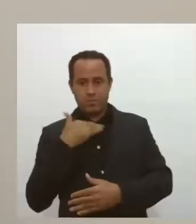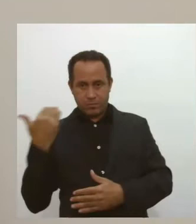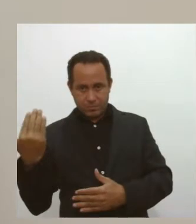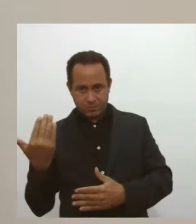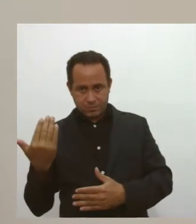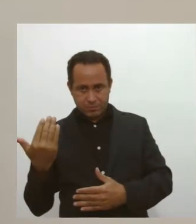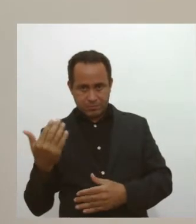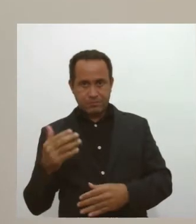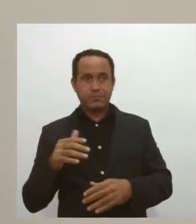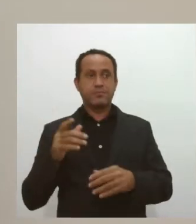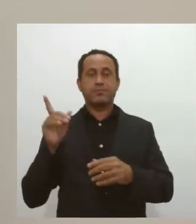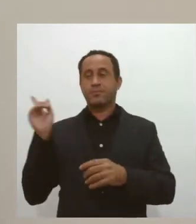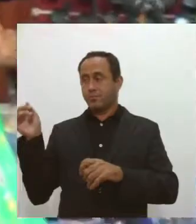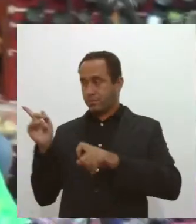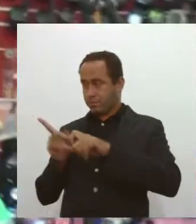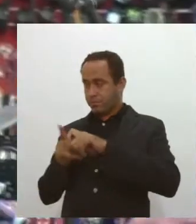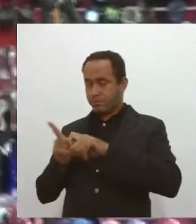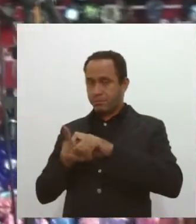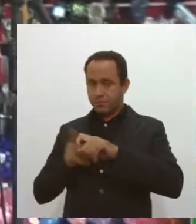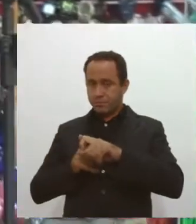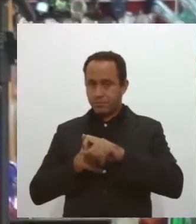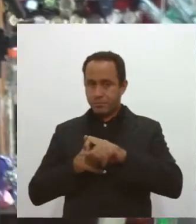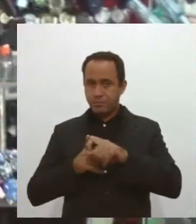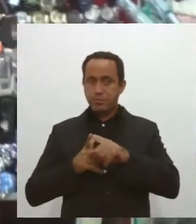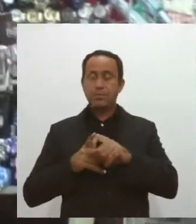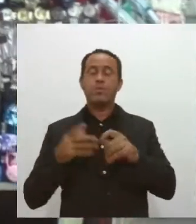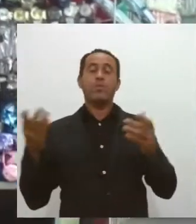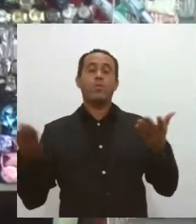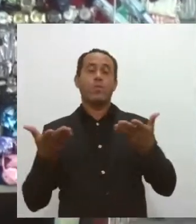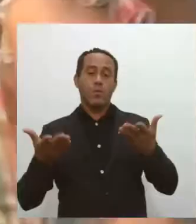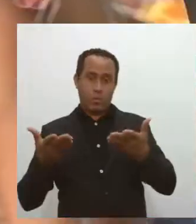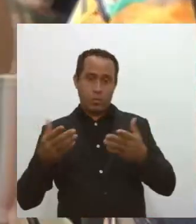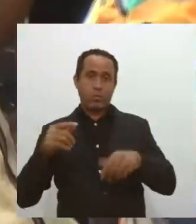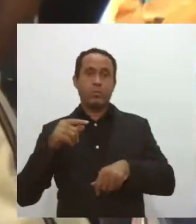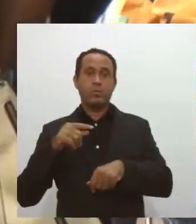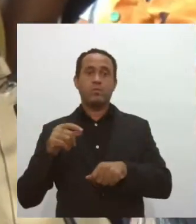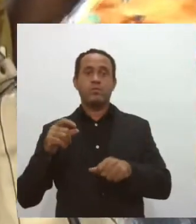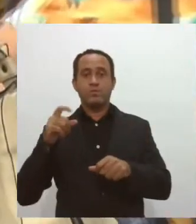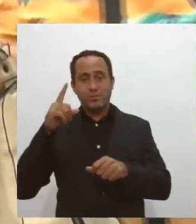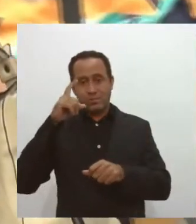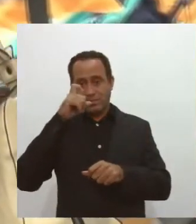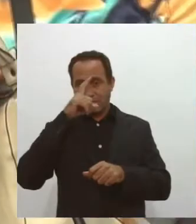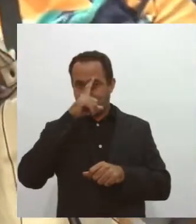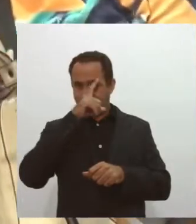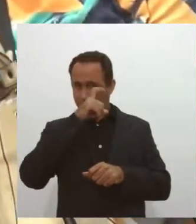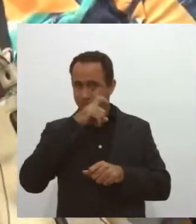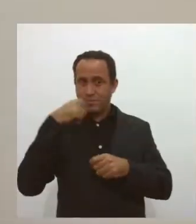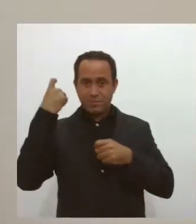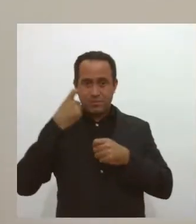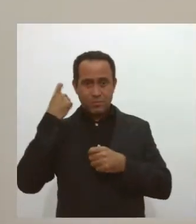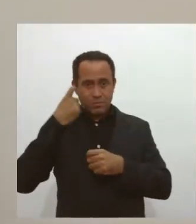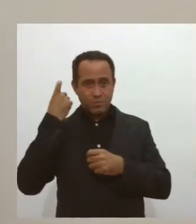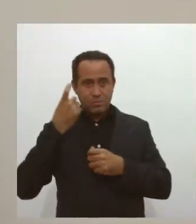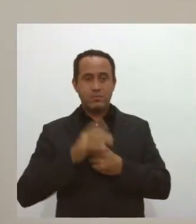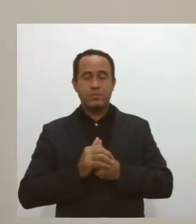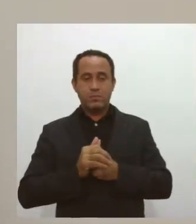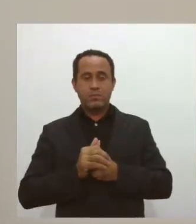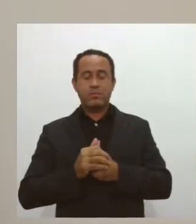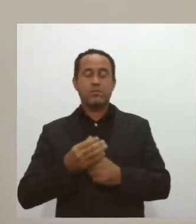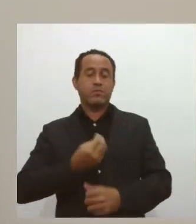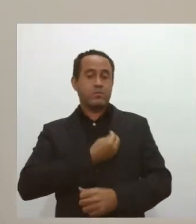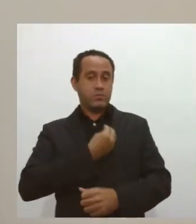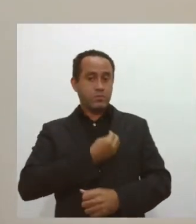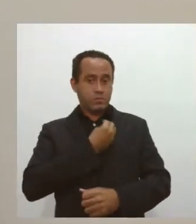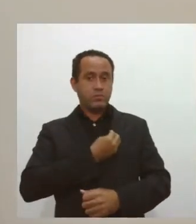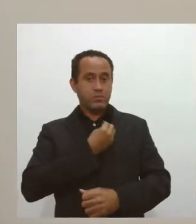Para essa infectologista, o atual momento da pandemia é extremamente preocupante. Nós estamos vivendo uma